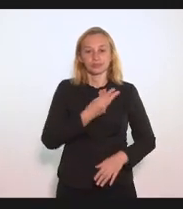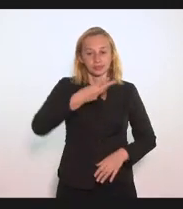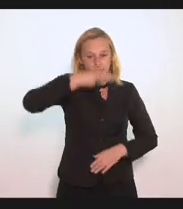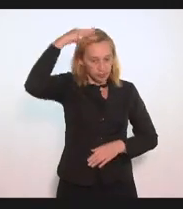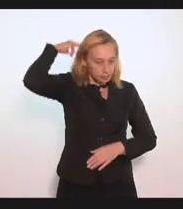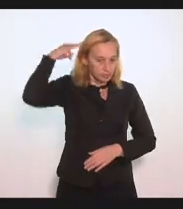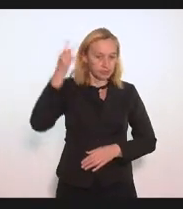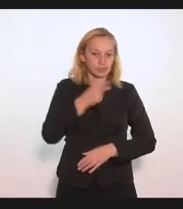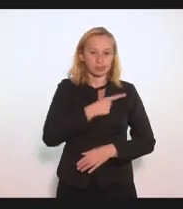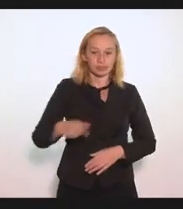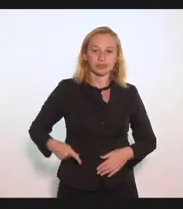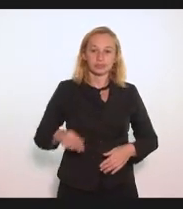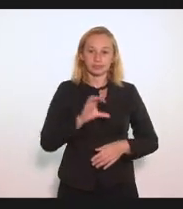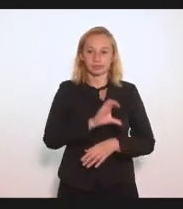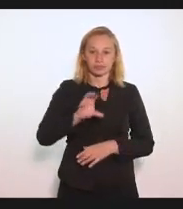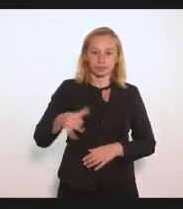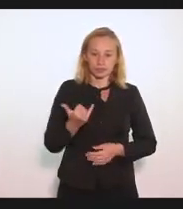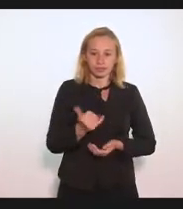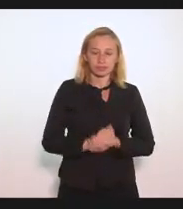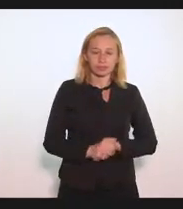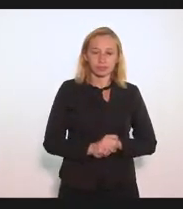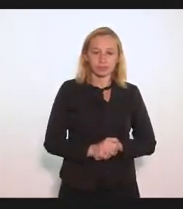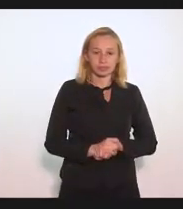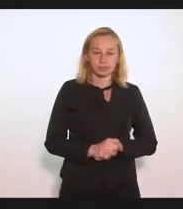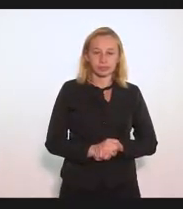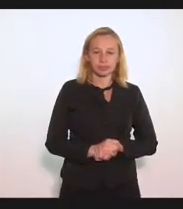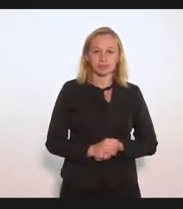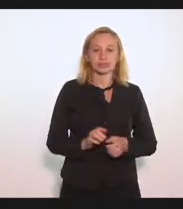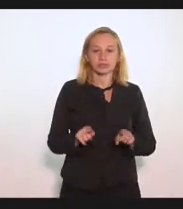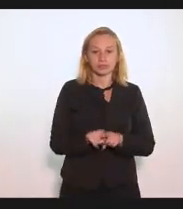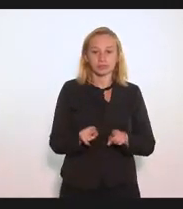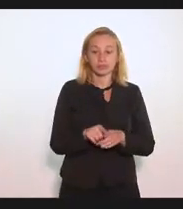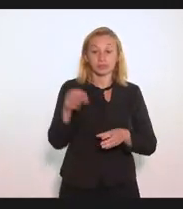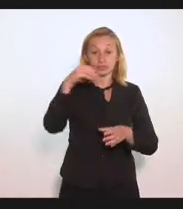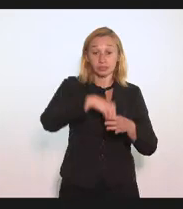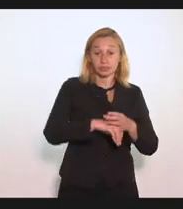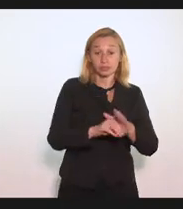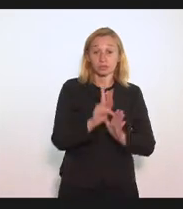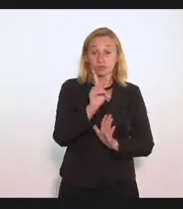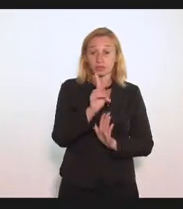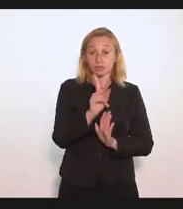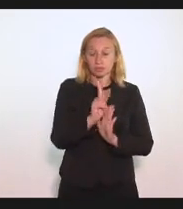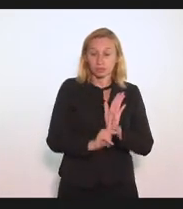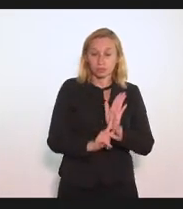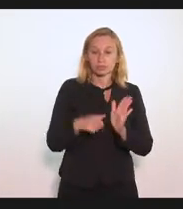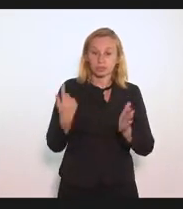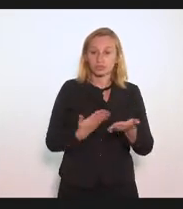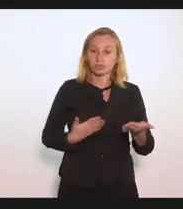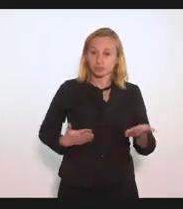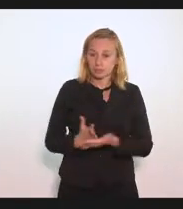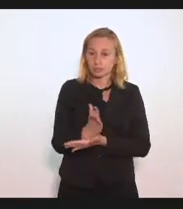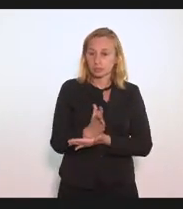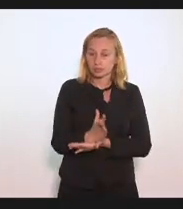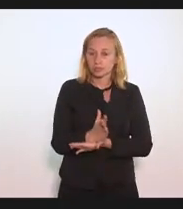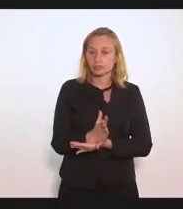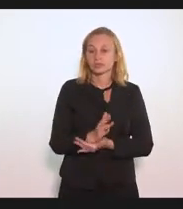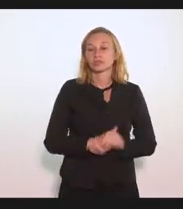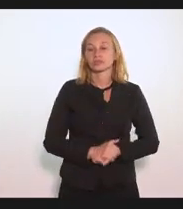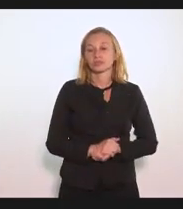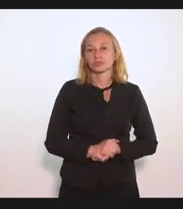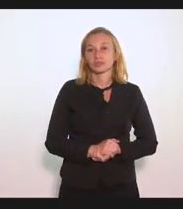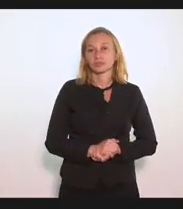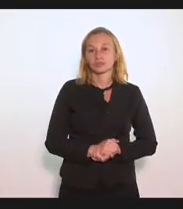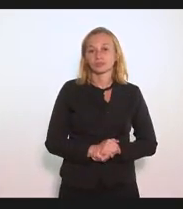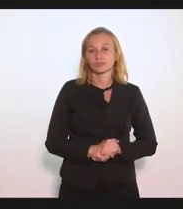presidente da CCJ e que essa emenda também seja incluída no projeto para que nós possamos aprovar hoje e